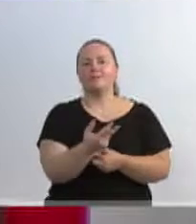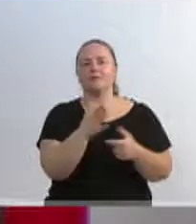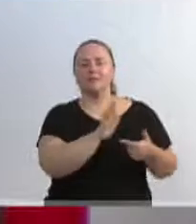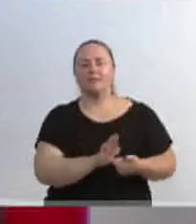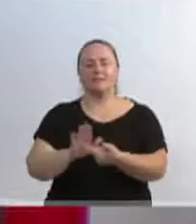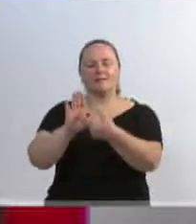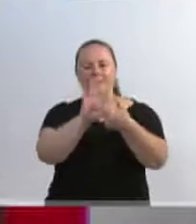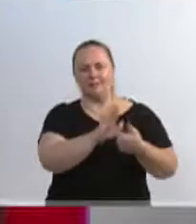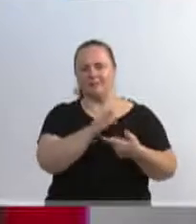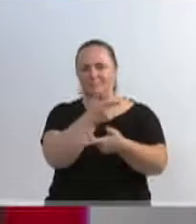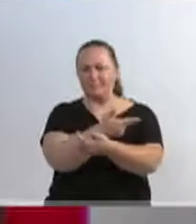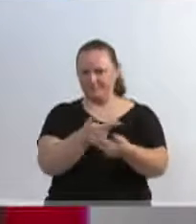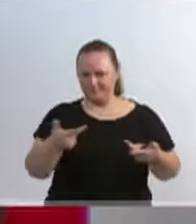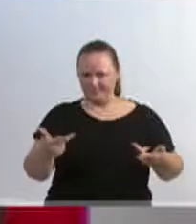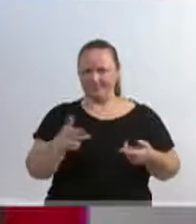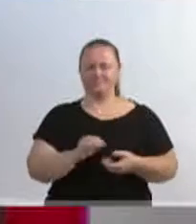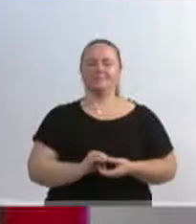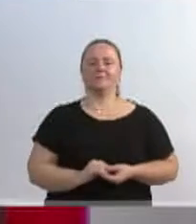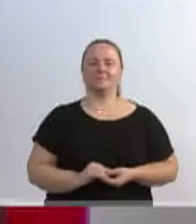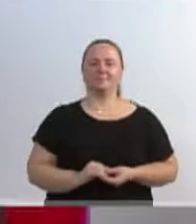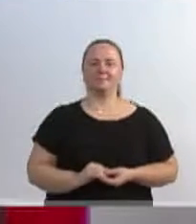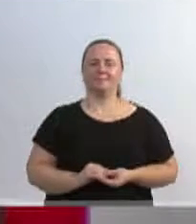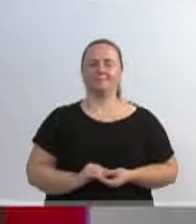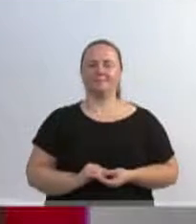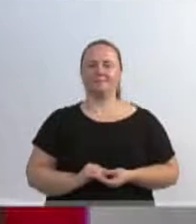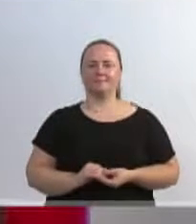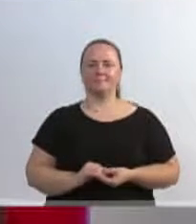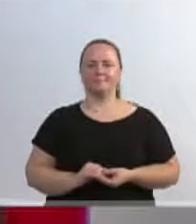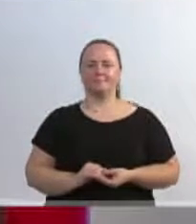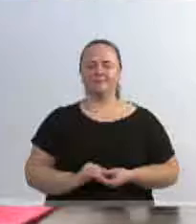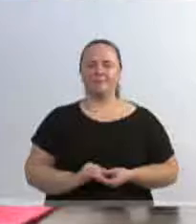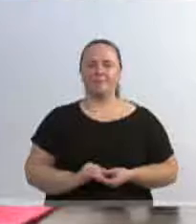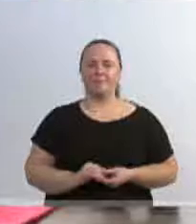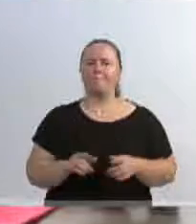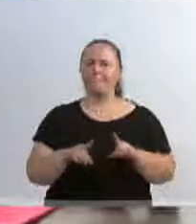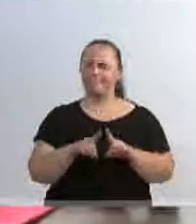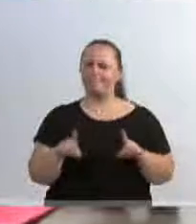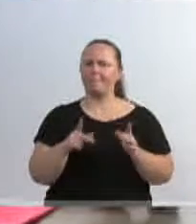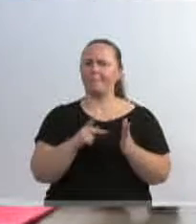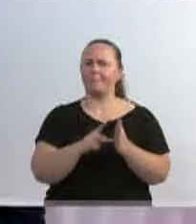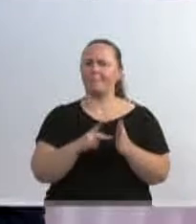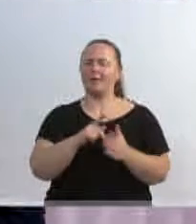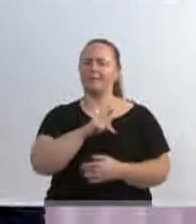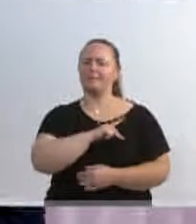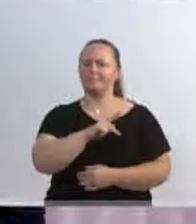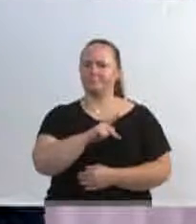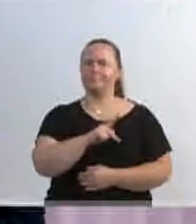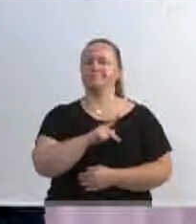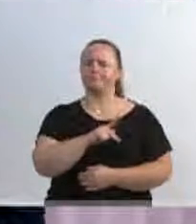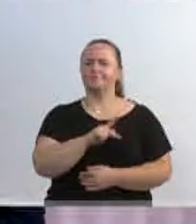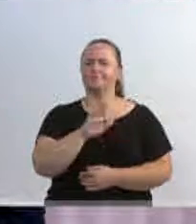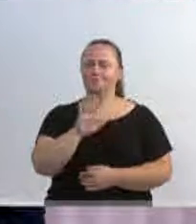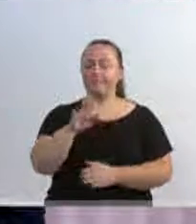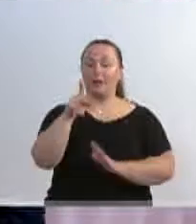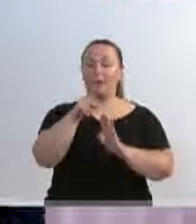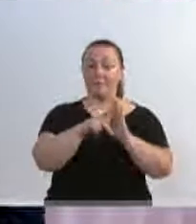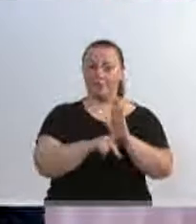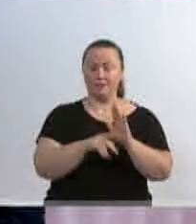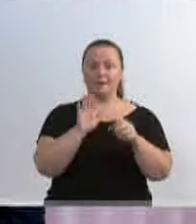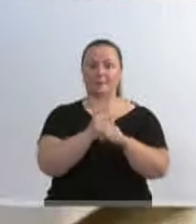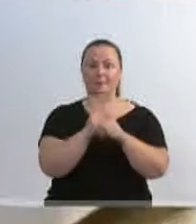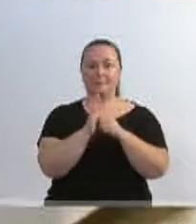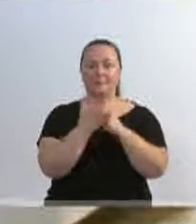227 entidades participaram. Mas eu quero, presidente, falar do projeto Bairro Saudável,